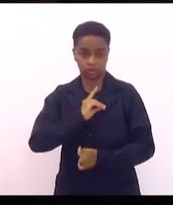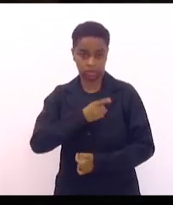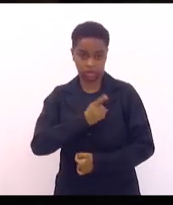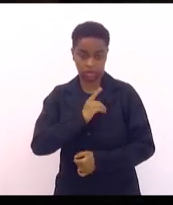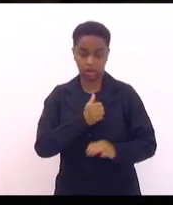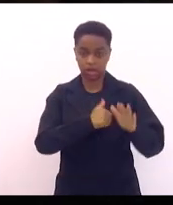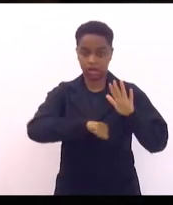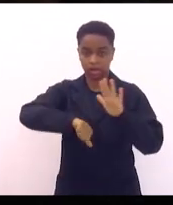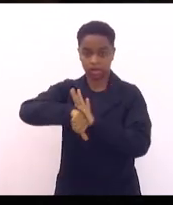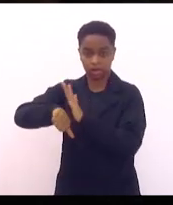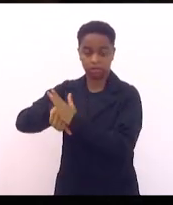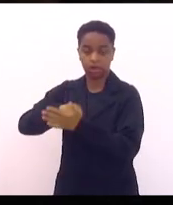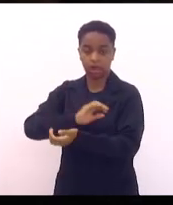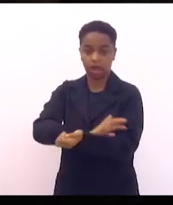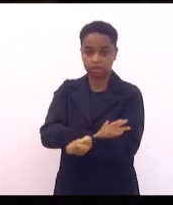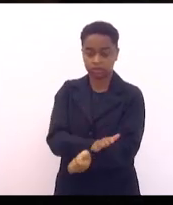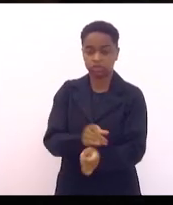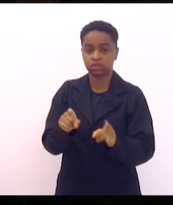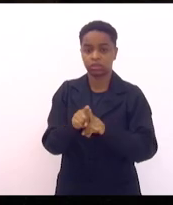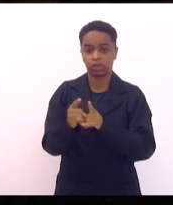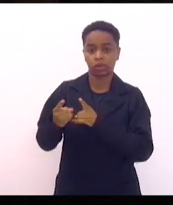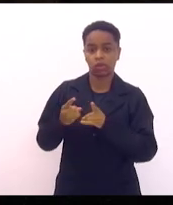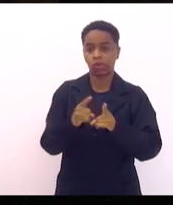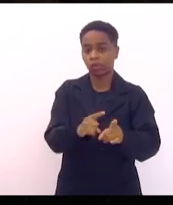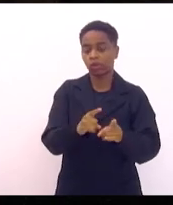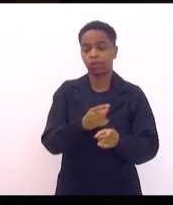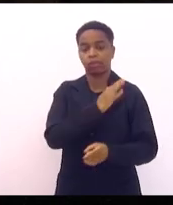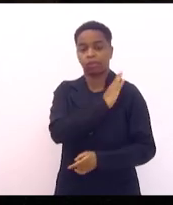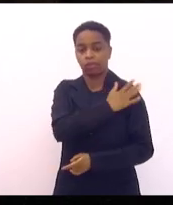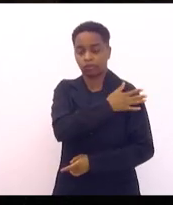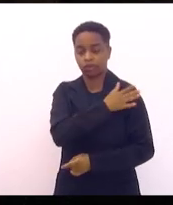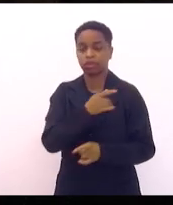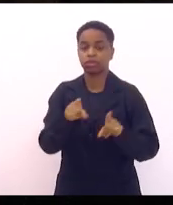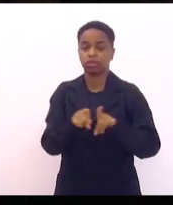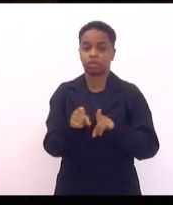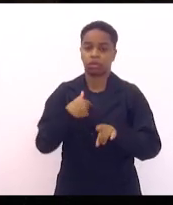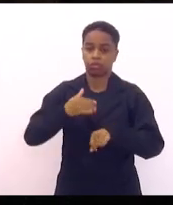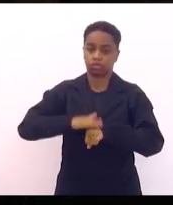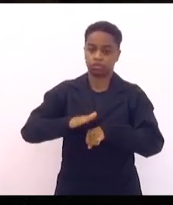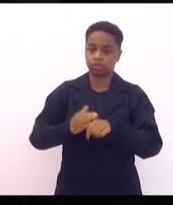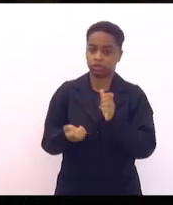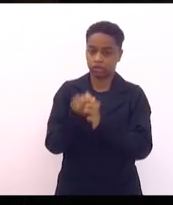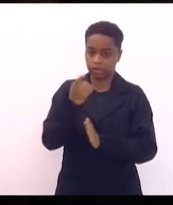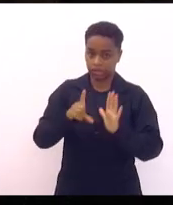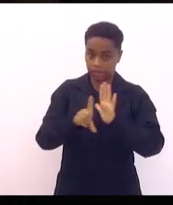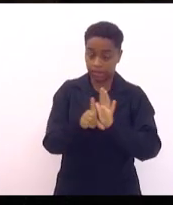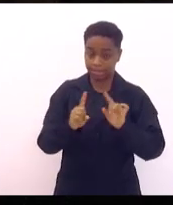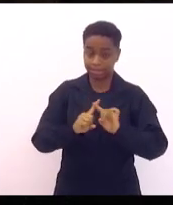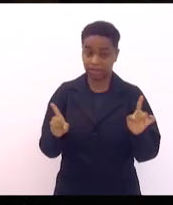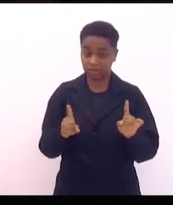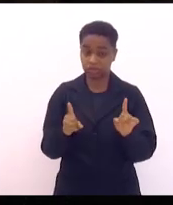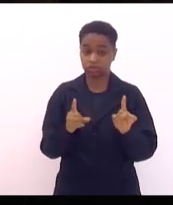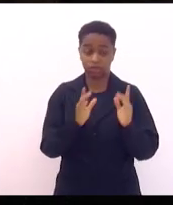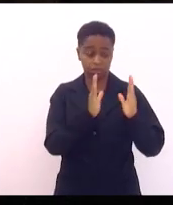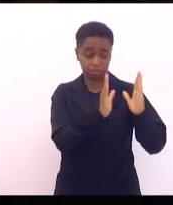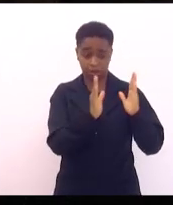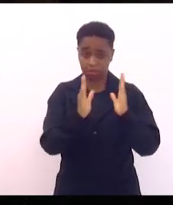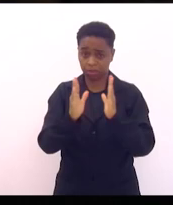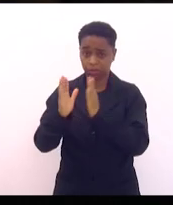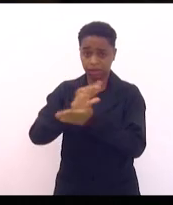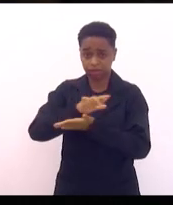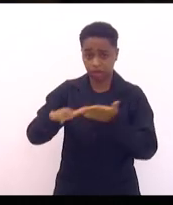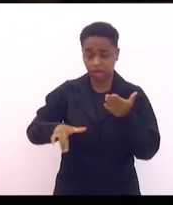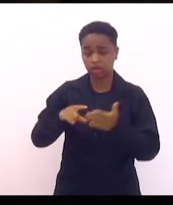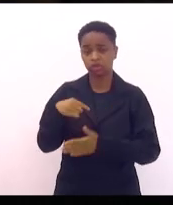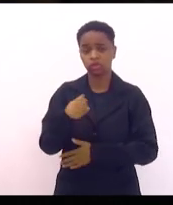Crimes Raciais e Combate à Intolerância, que foi até fruto de uma lei de minha autoria, mas em todos esses momentos nós fomos muito,